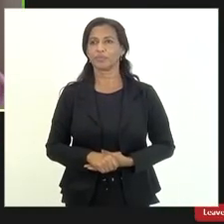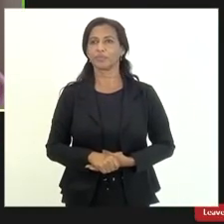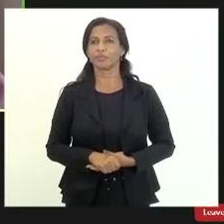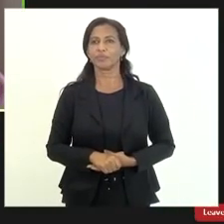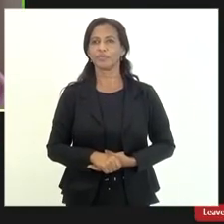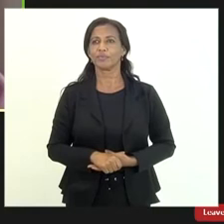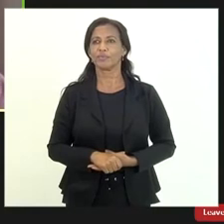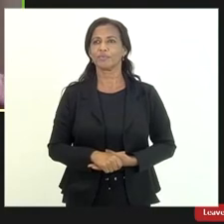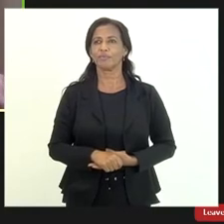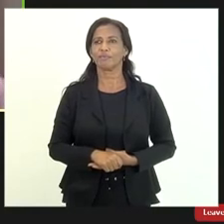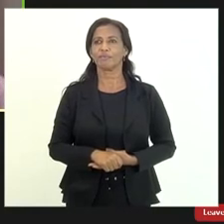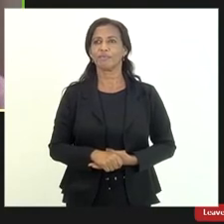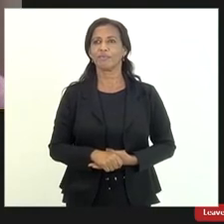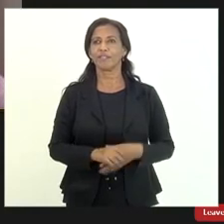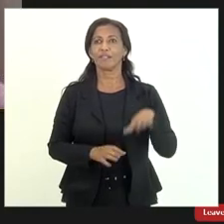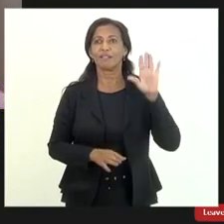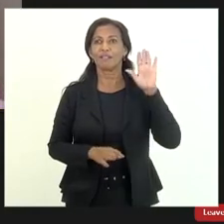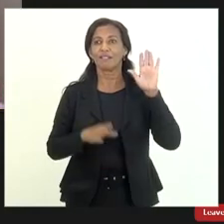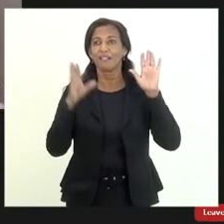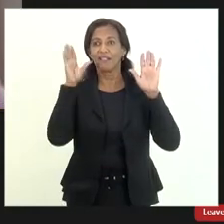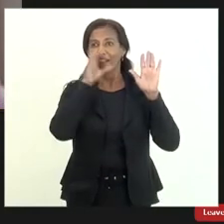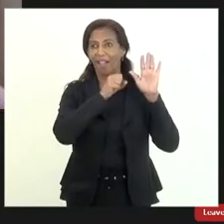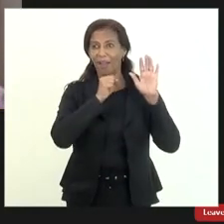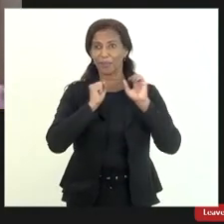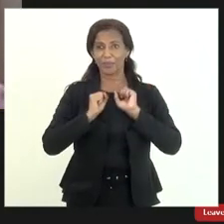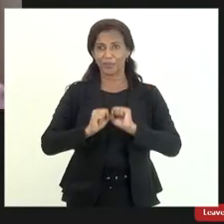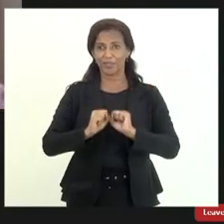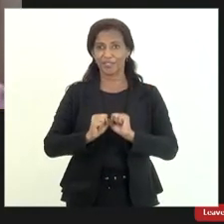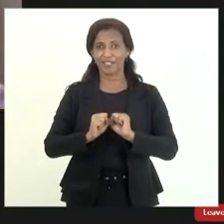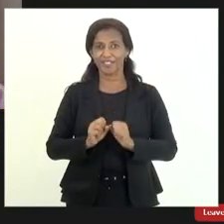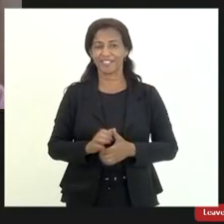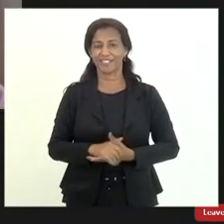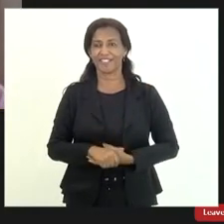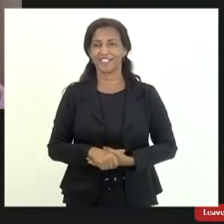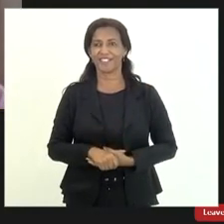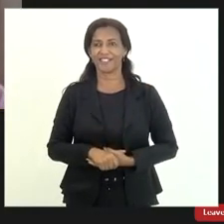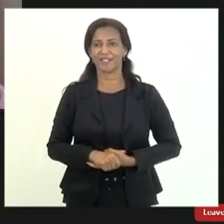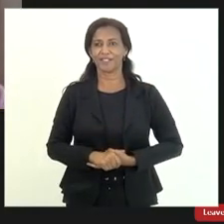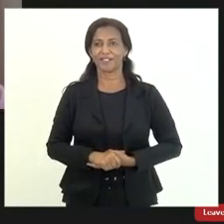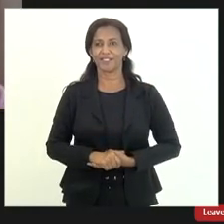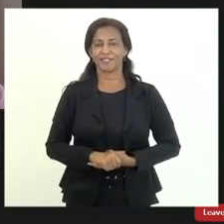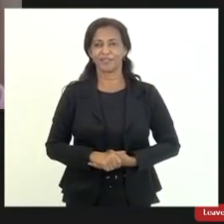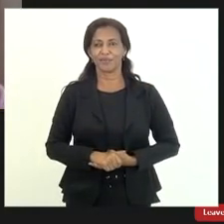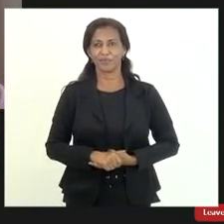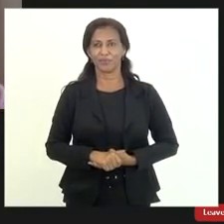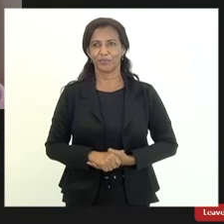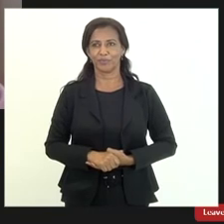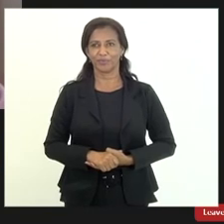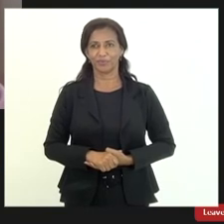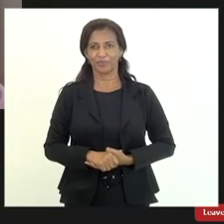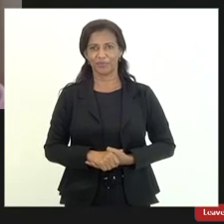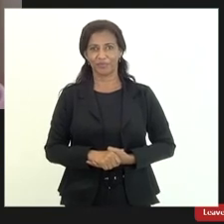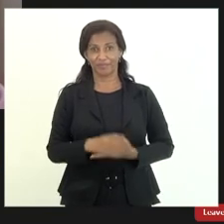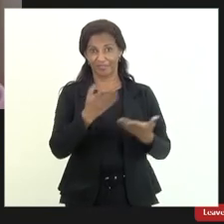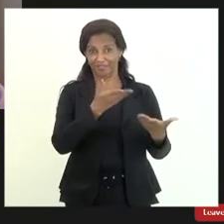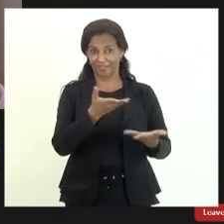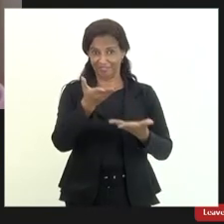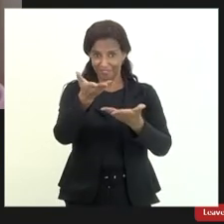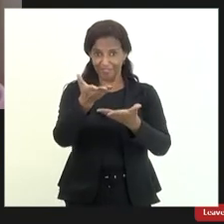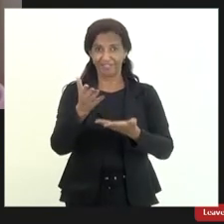posso dar uma palavrinha rápida vai dar vou passar para você